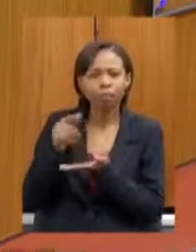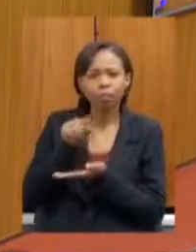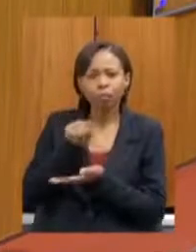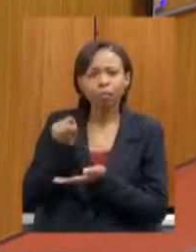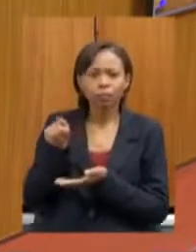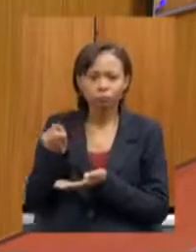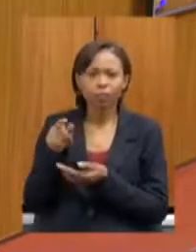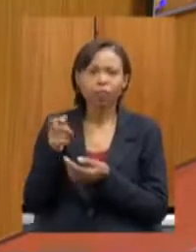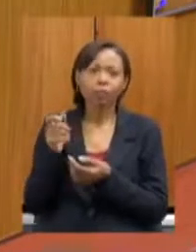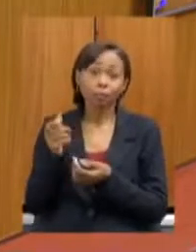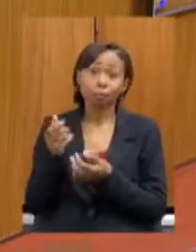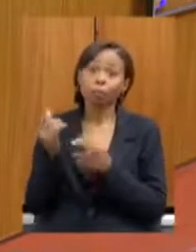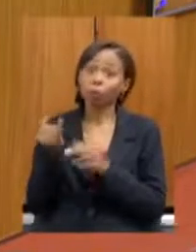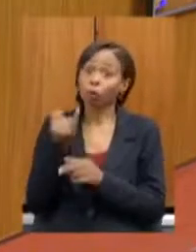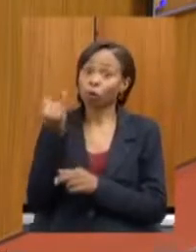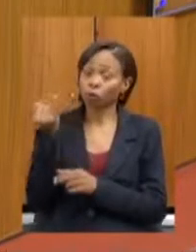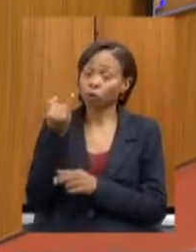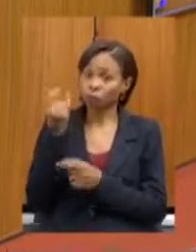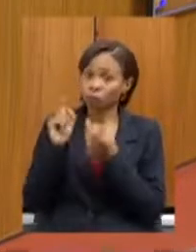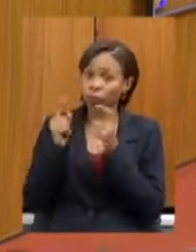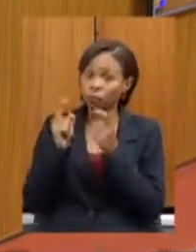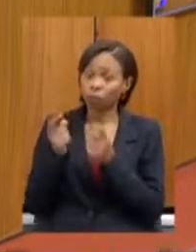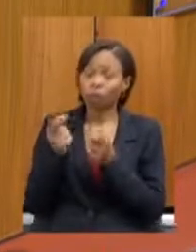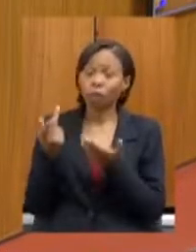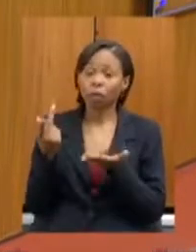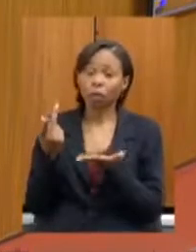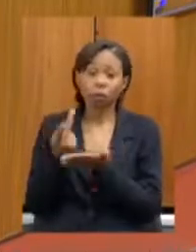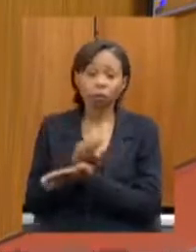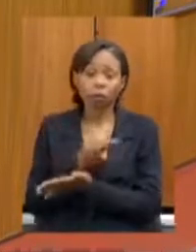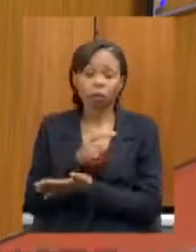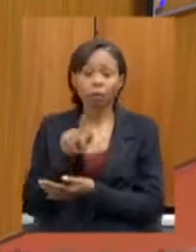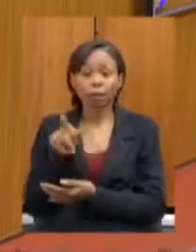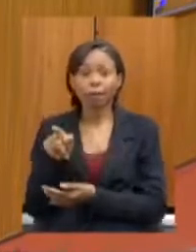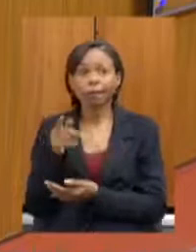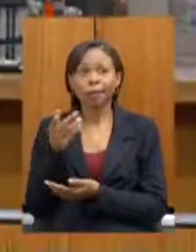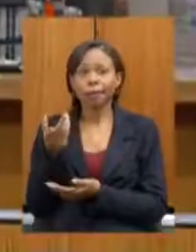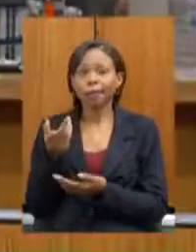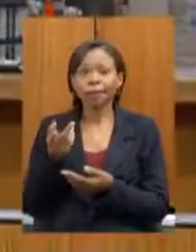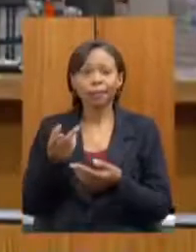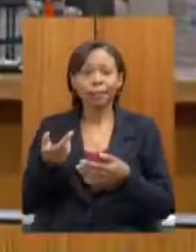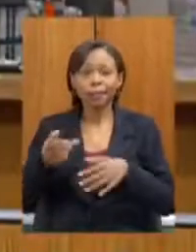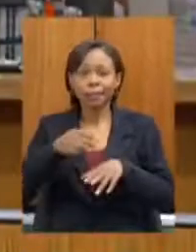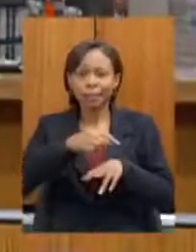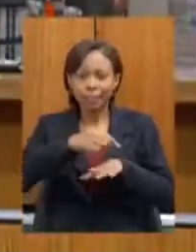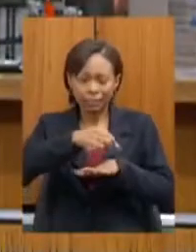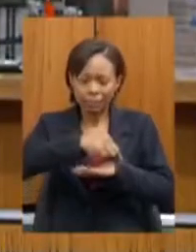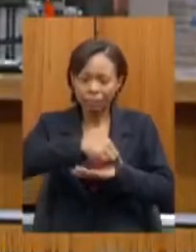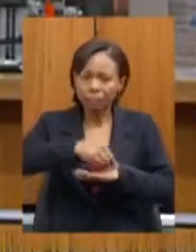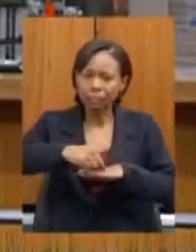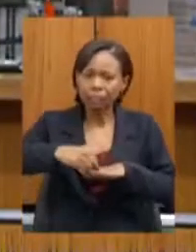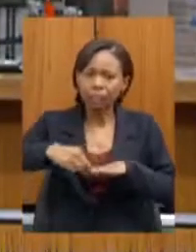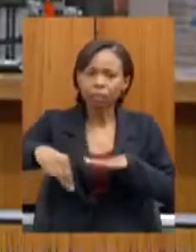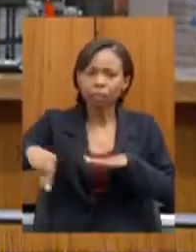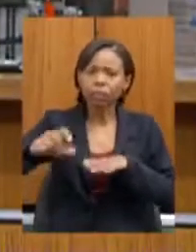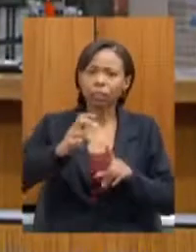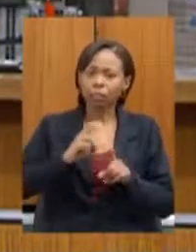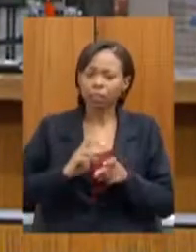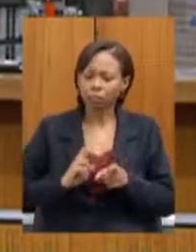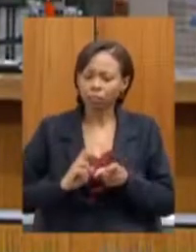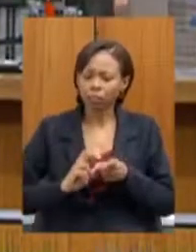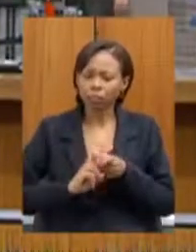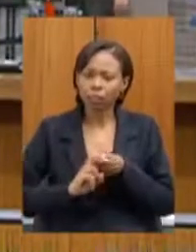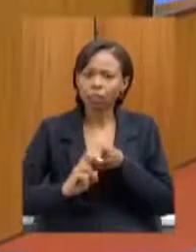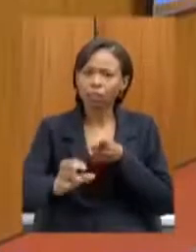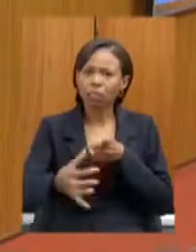nesse momento, um grande crime de retirada de trilhos, de dormentes. É uma luta sem fim em Minas Gerais